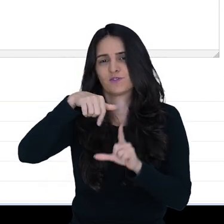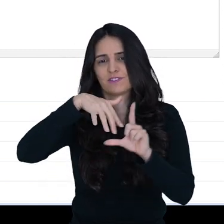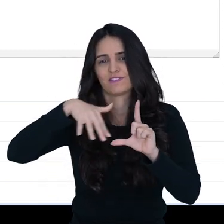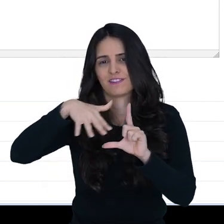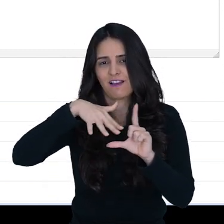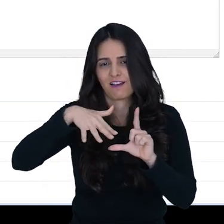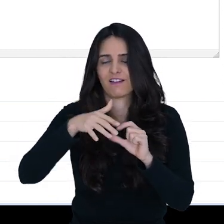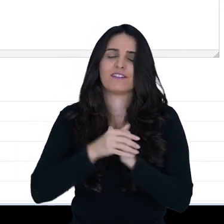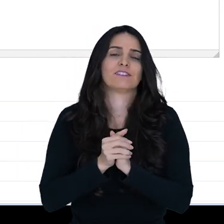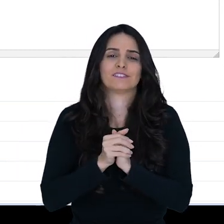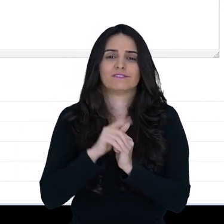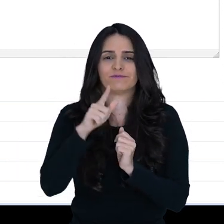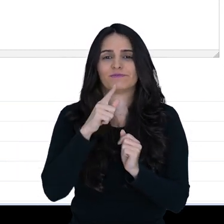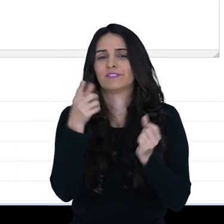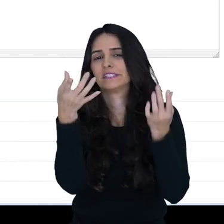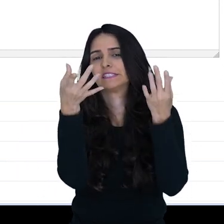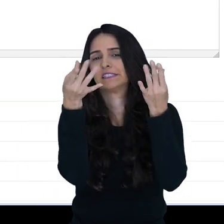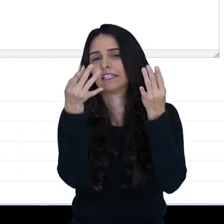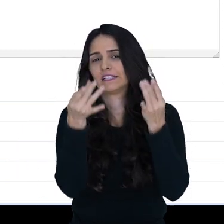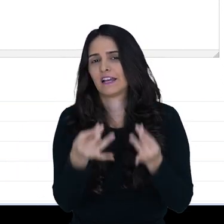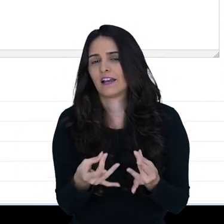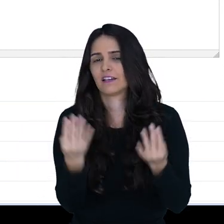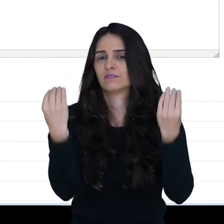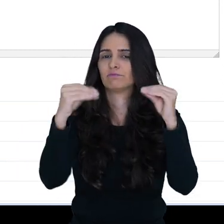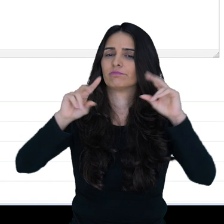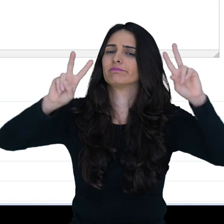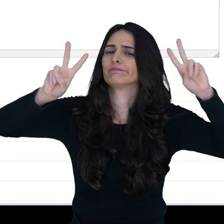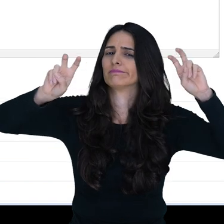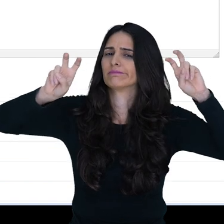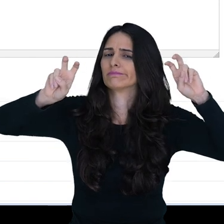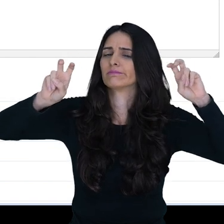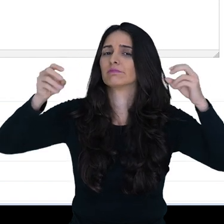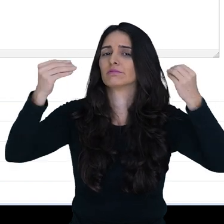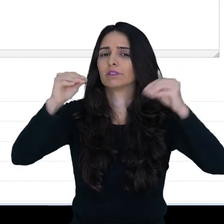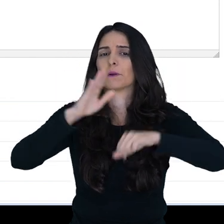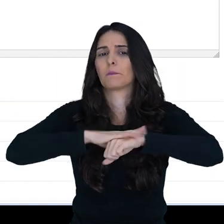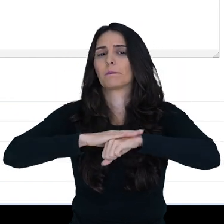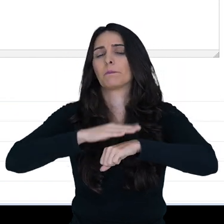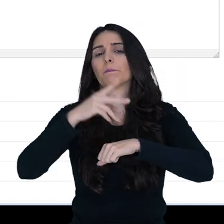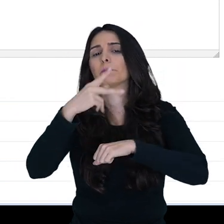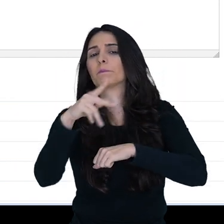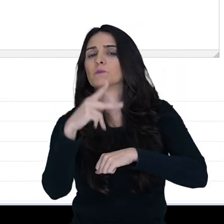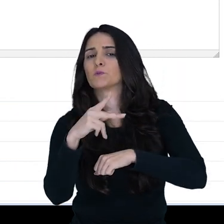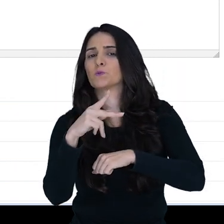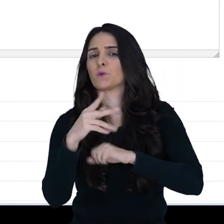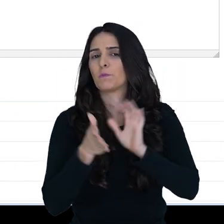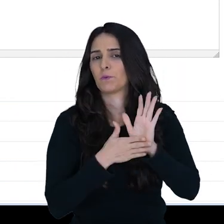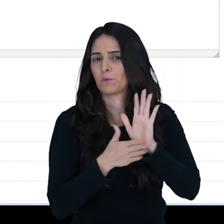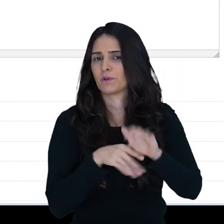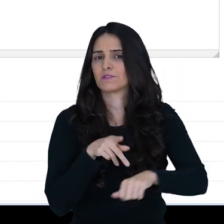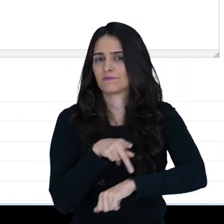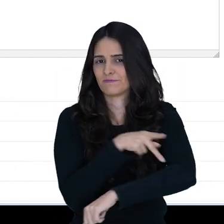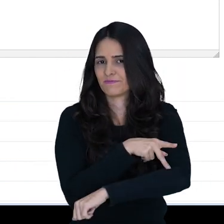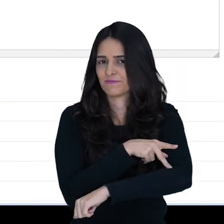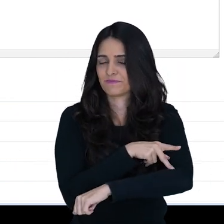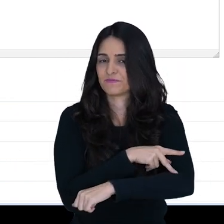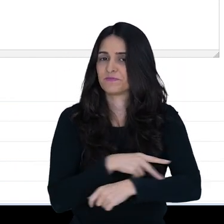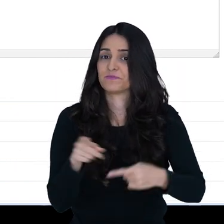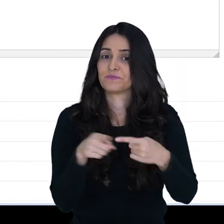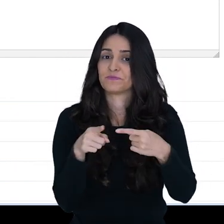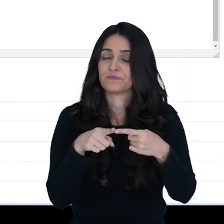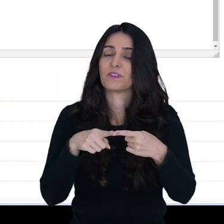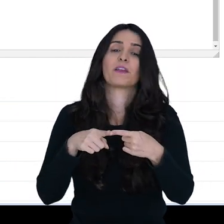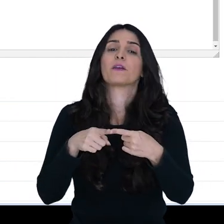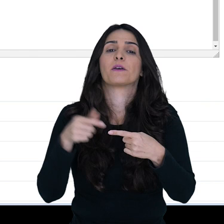sala. Você vai fazer a descrição do seu fórum, o enunciado, conforme aí a sua proposta pedagógica. E a primeira